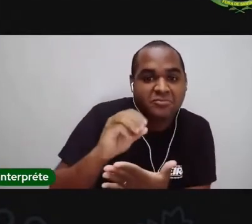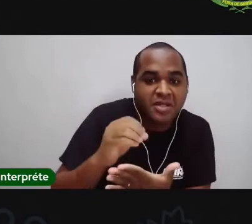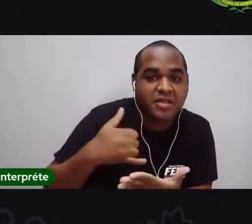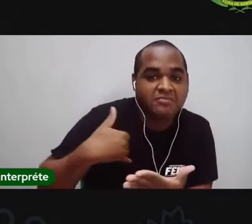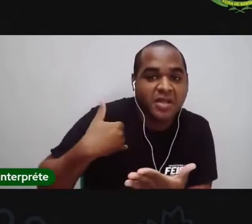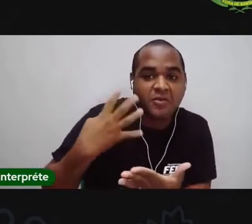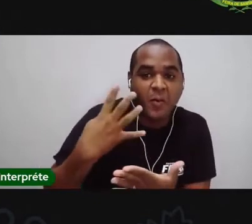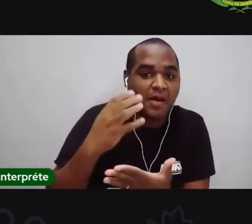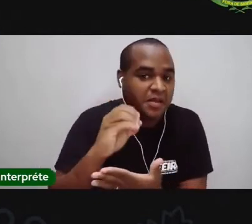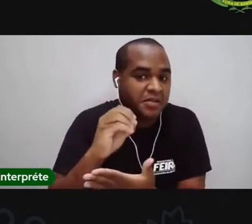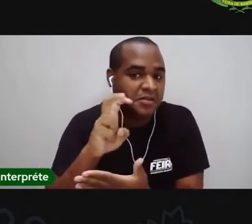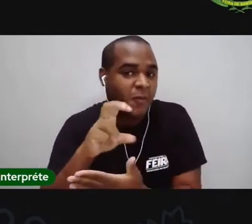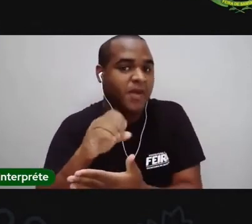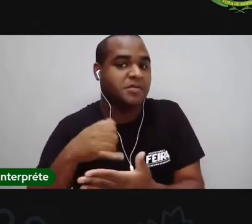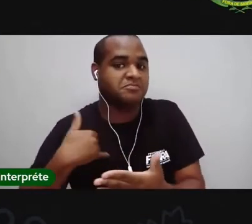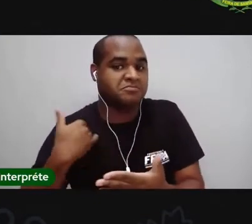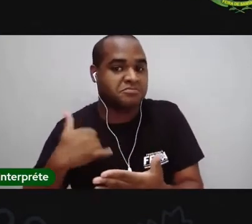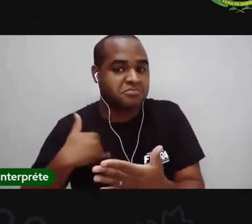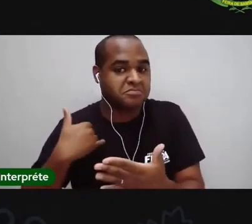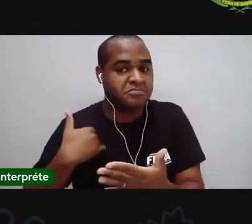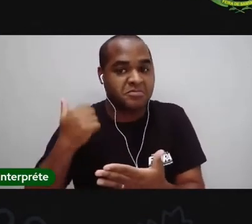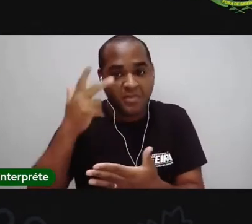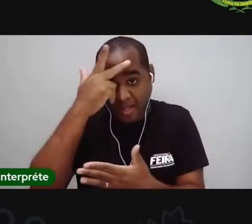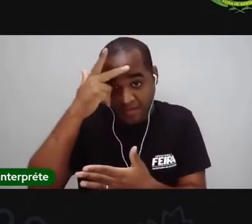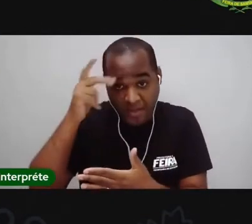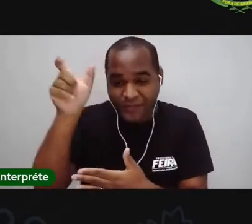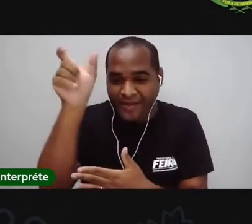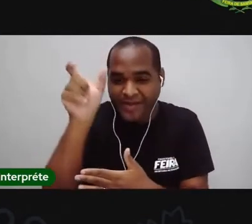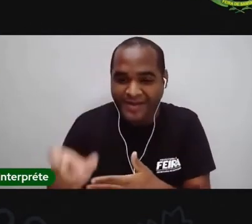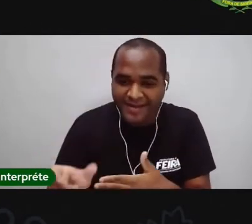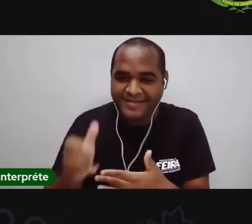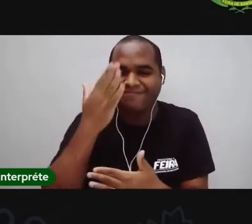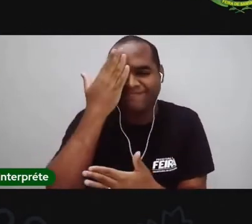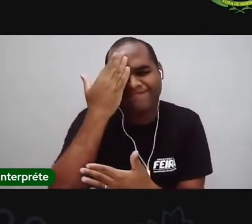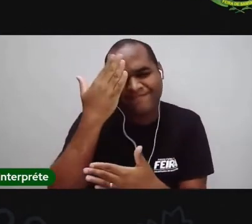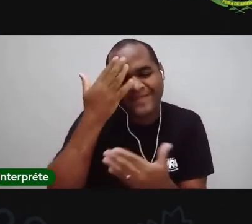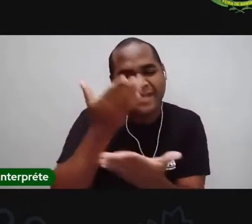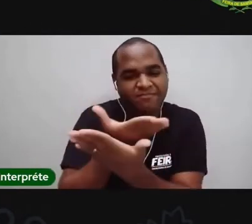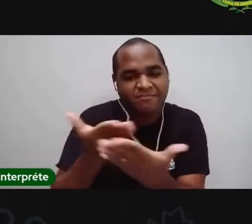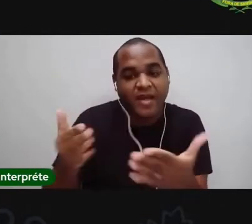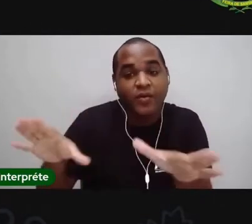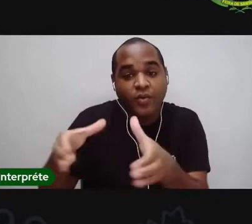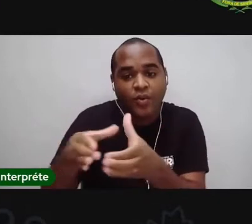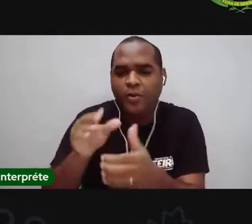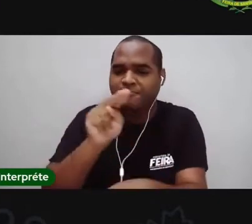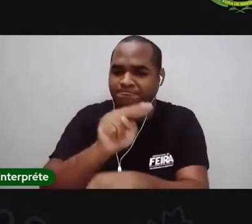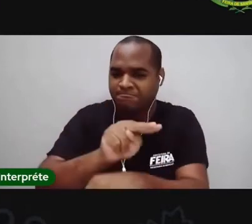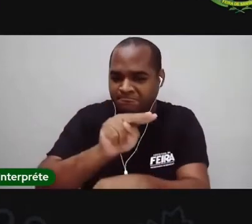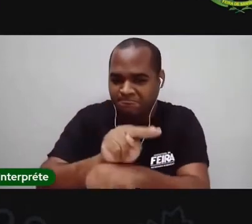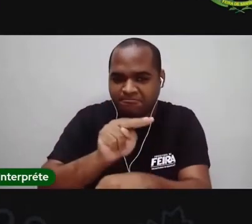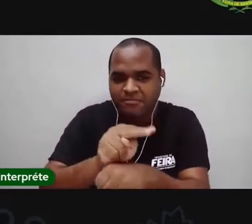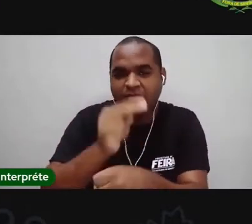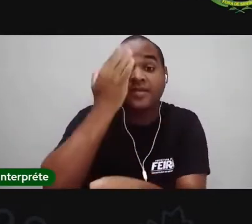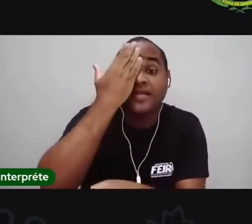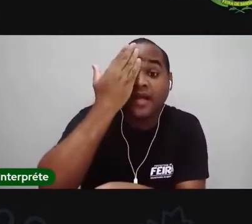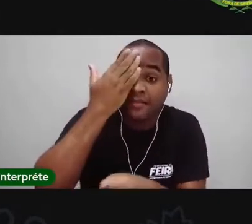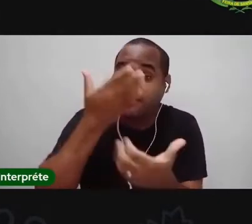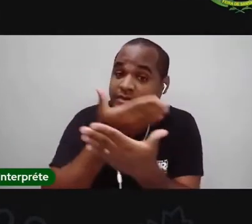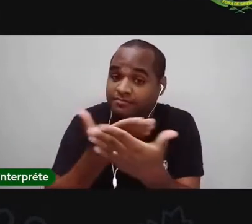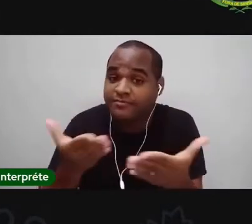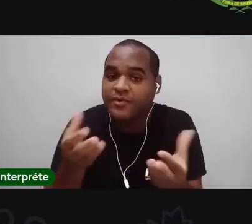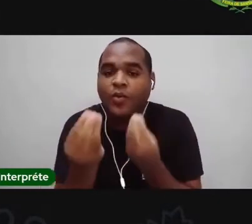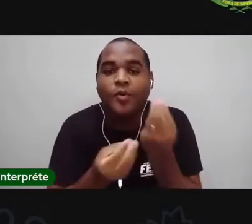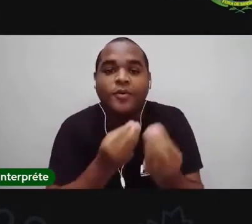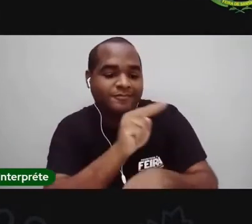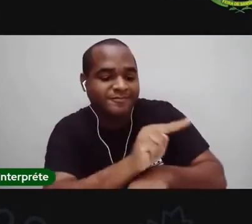40, 50 anos? O público da EJA sabe muito bem o que é perseverança. O público da EJA sabe o que é